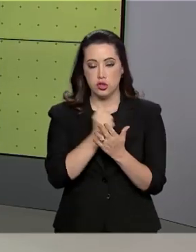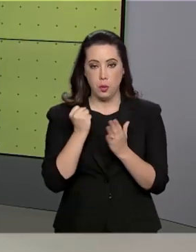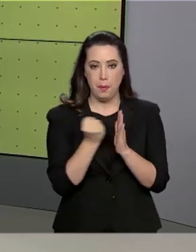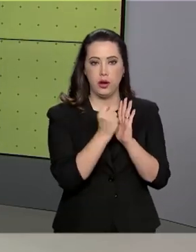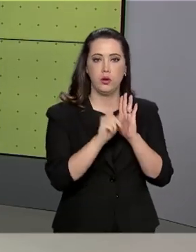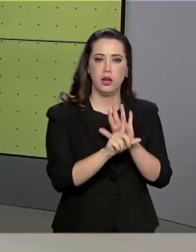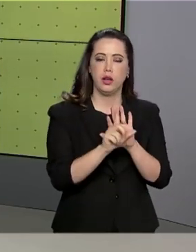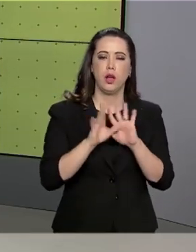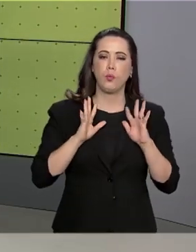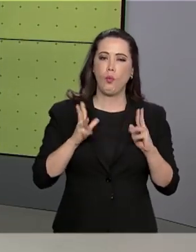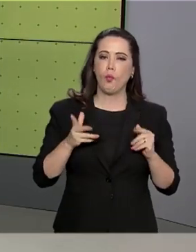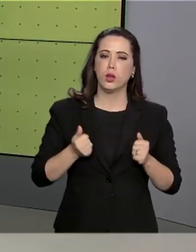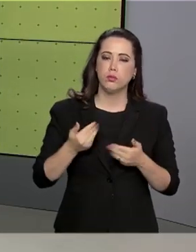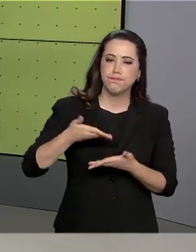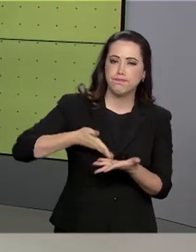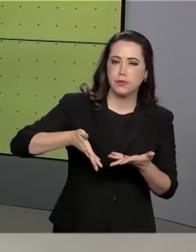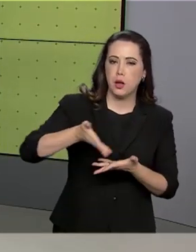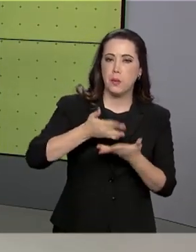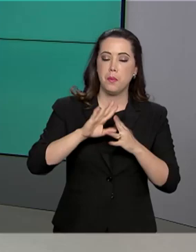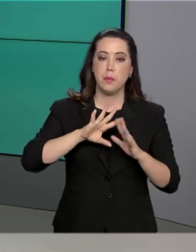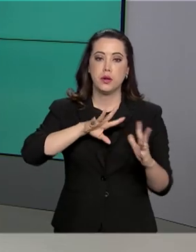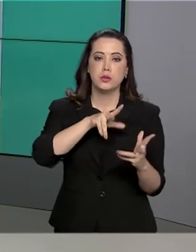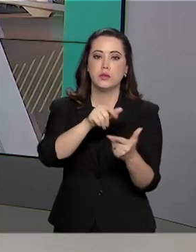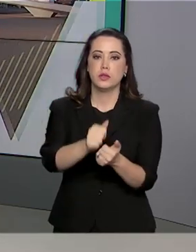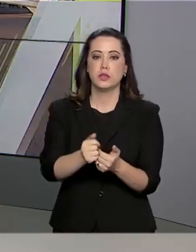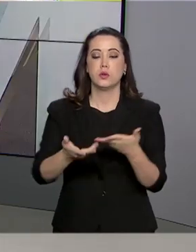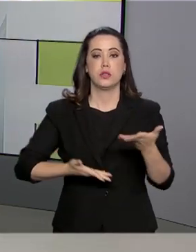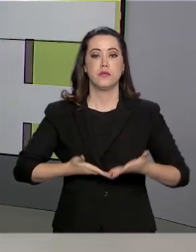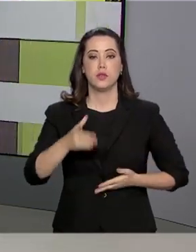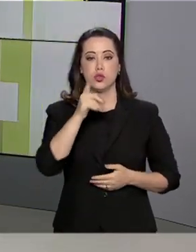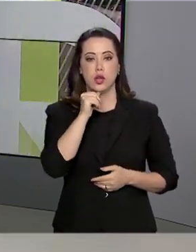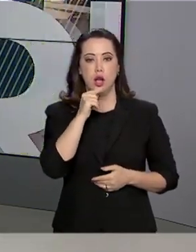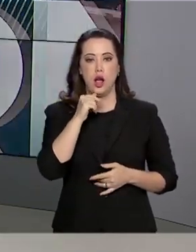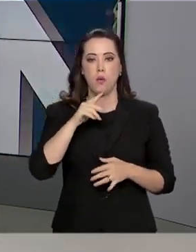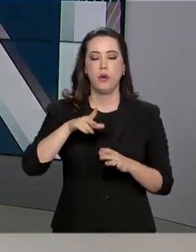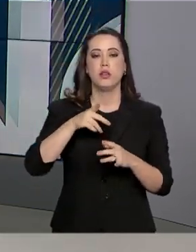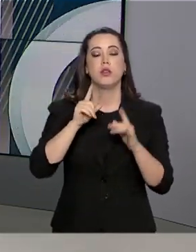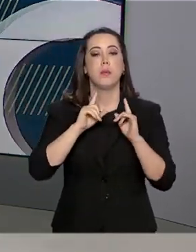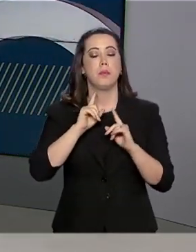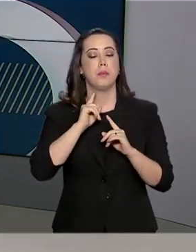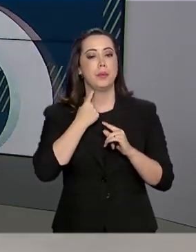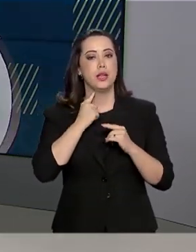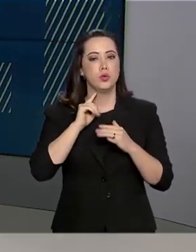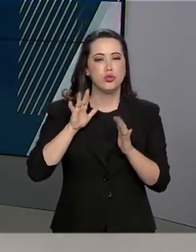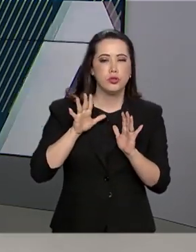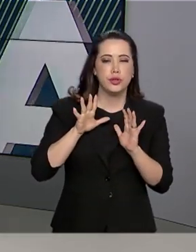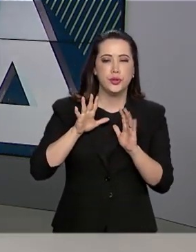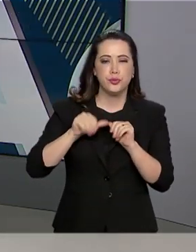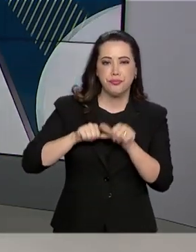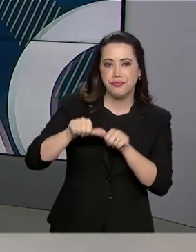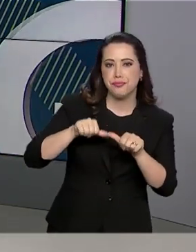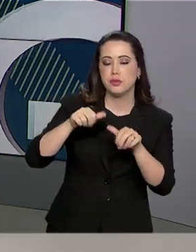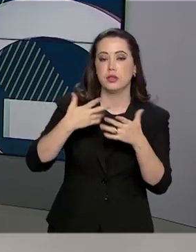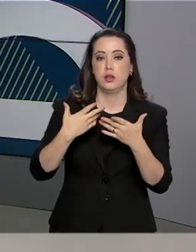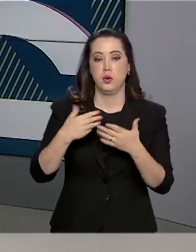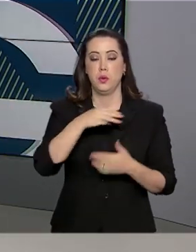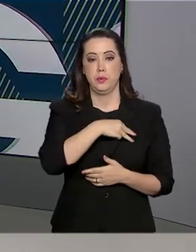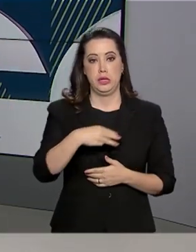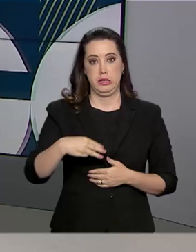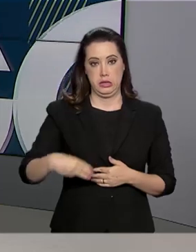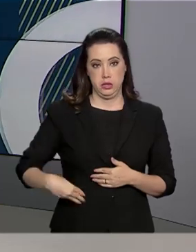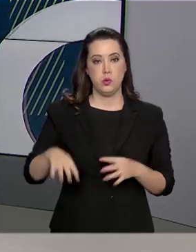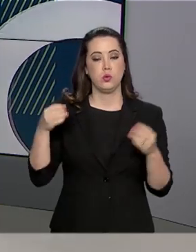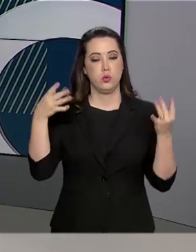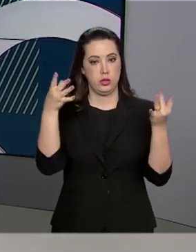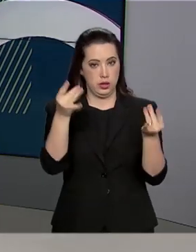saneamento para universalizar os serviços de tratamento de água e coleta de esgoto. O ministro do Desenvolvimento Regional, Gustavo Canuto,